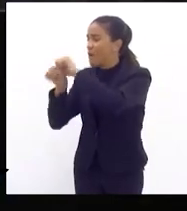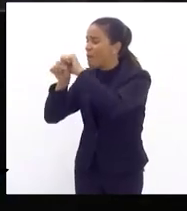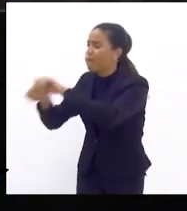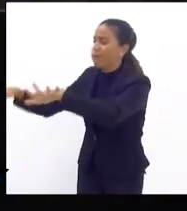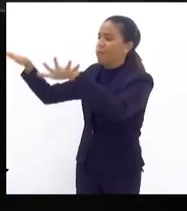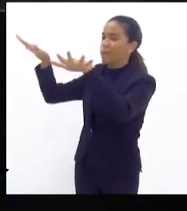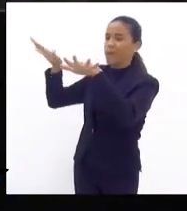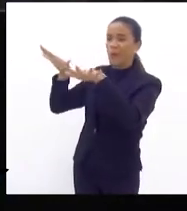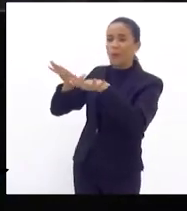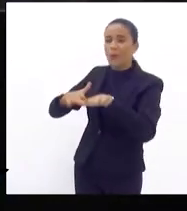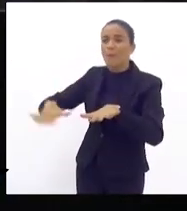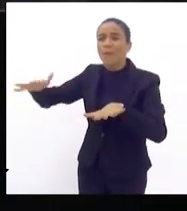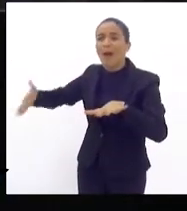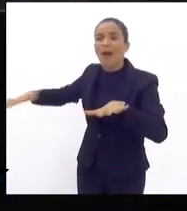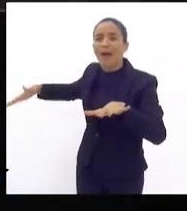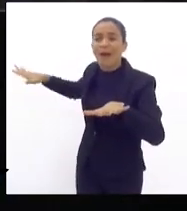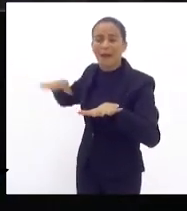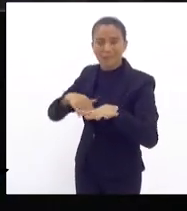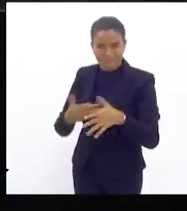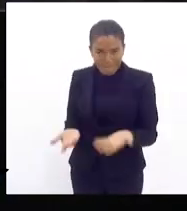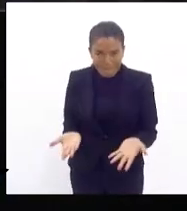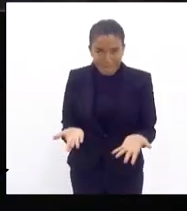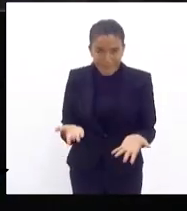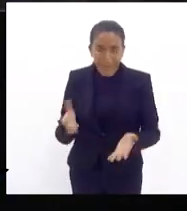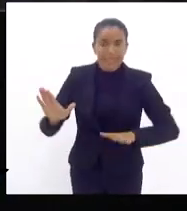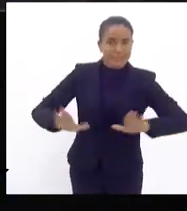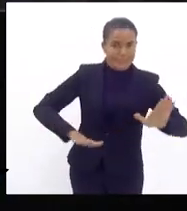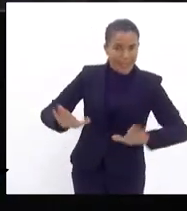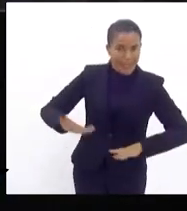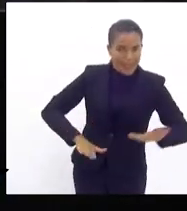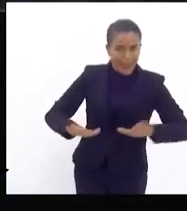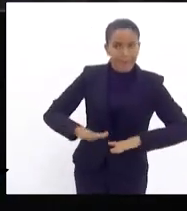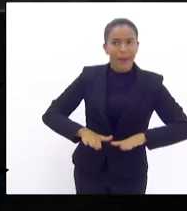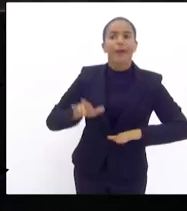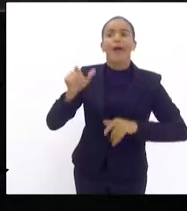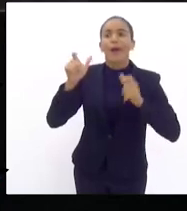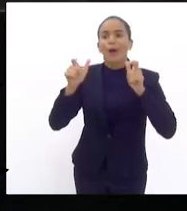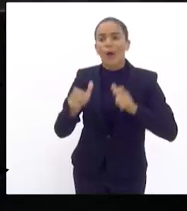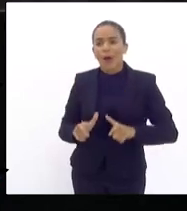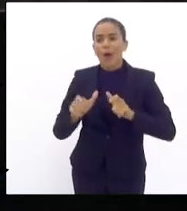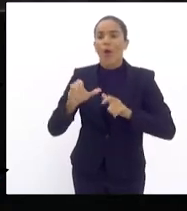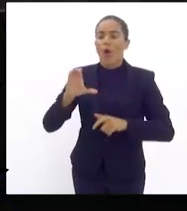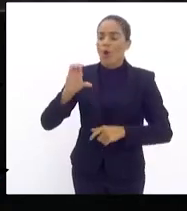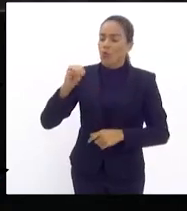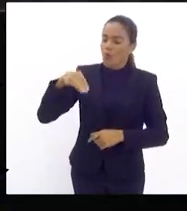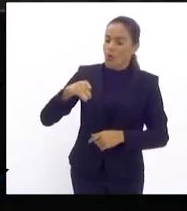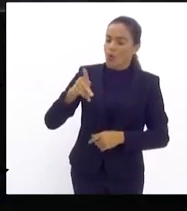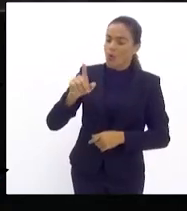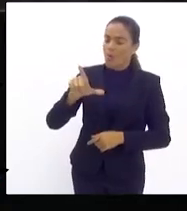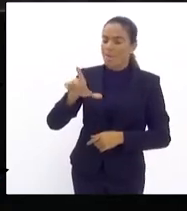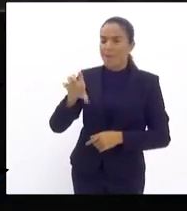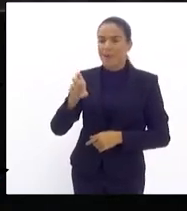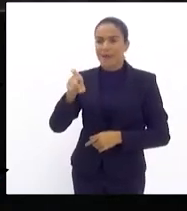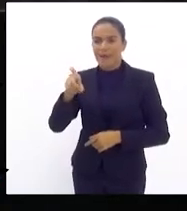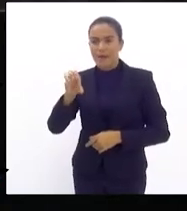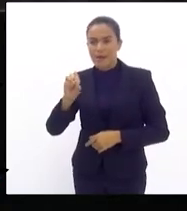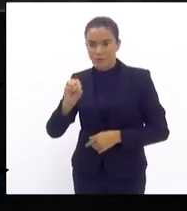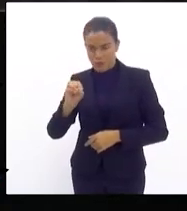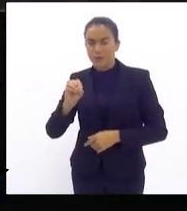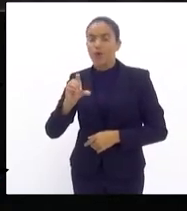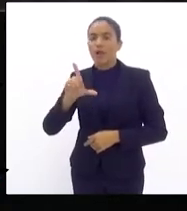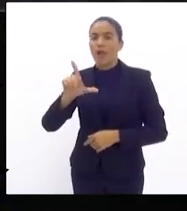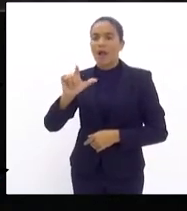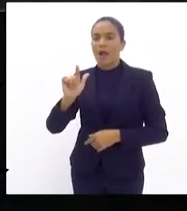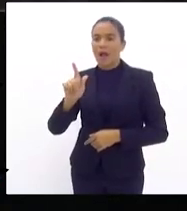de Guanabara ou na baía de Sepitiba no caso de Jacarepaguá no complexo lagunar da baía de Jacarepaguá então fiz uma série